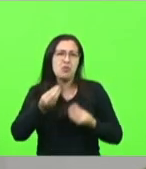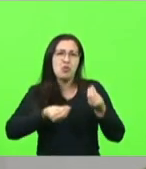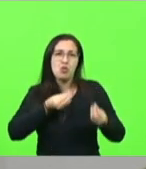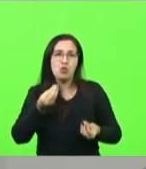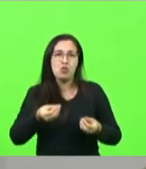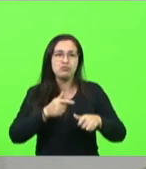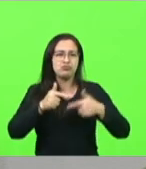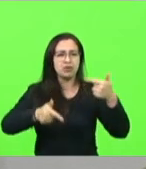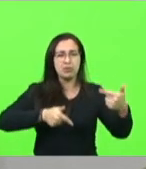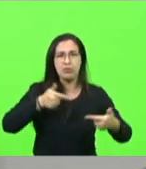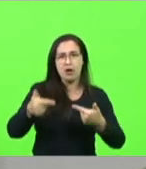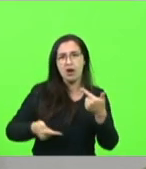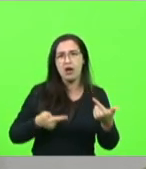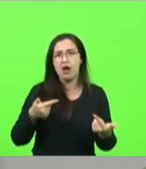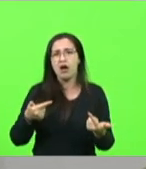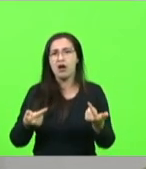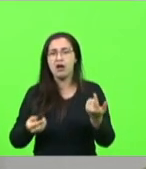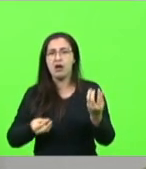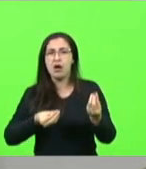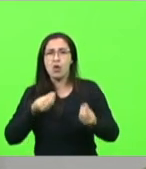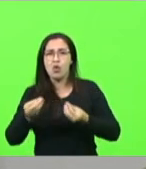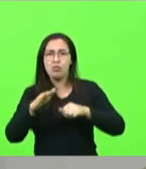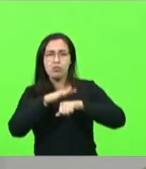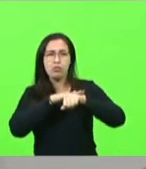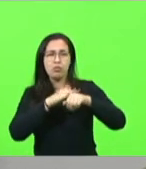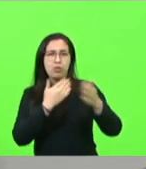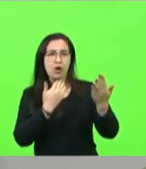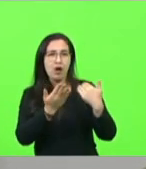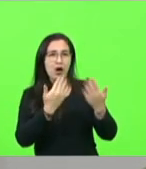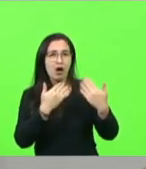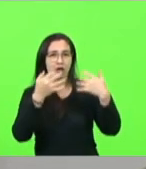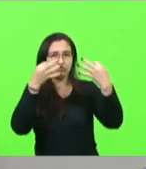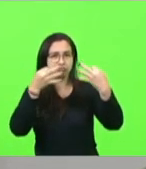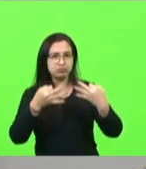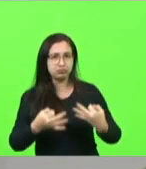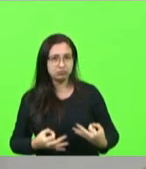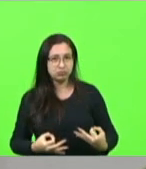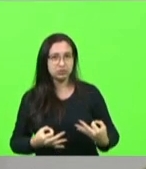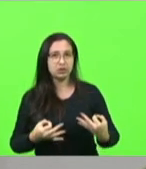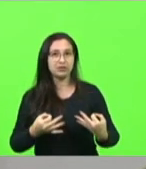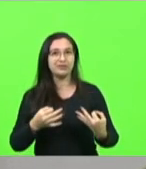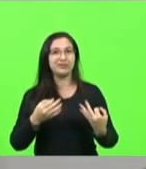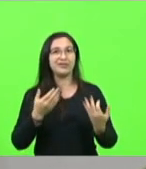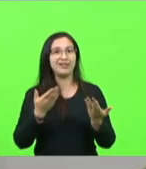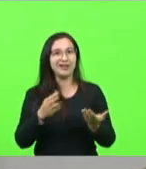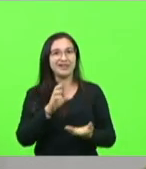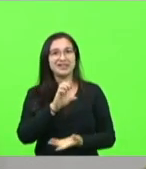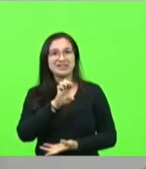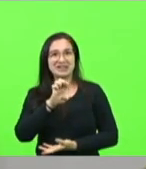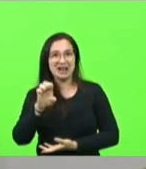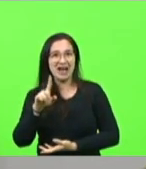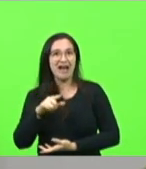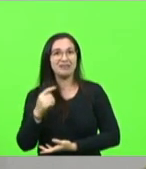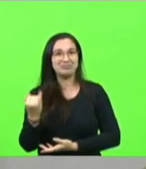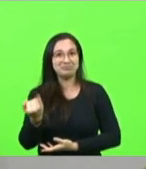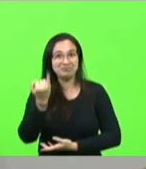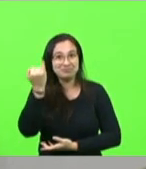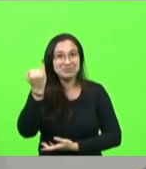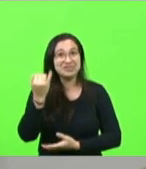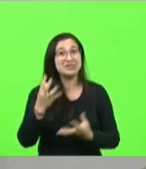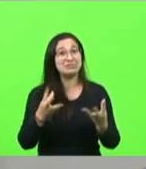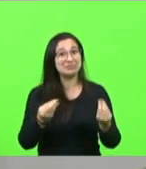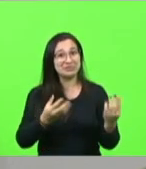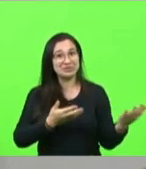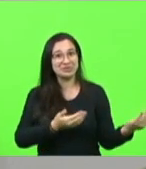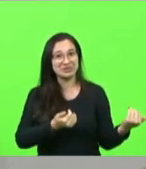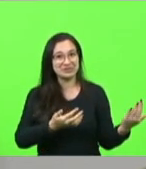como saber lidar, conversar e o CIE é muito importante para muitos jovens